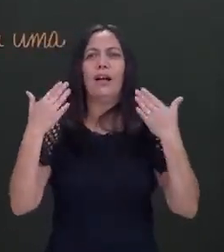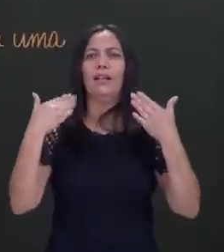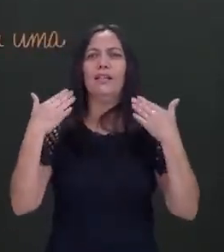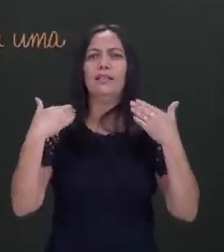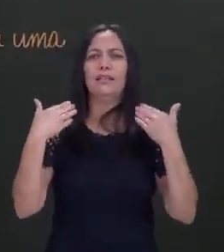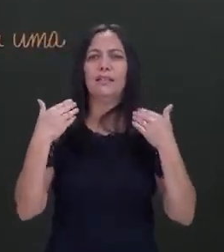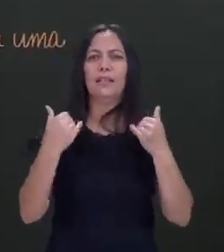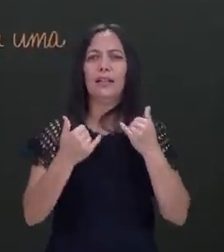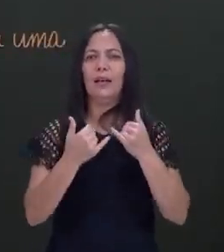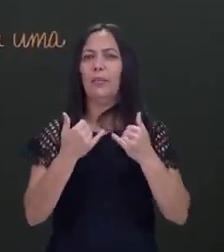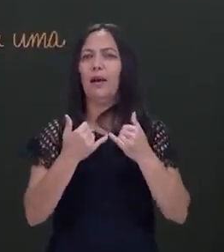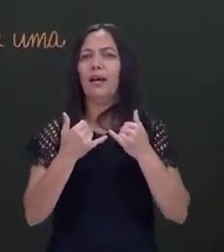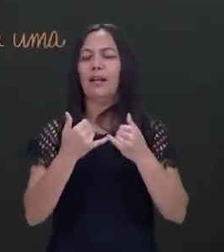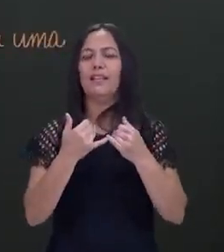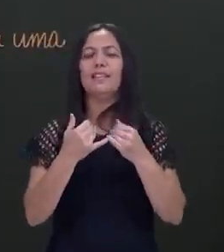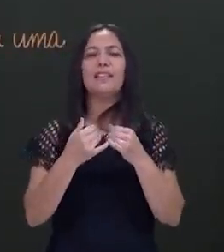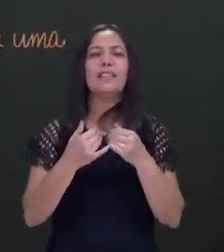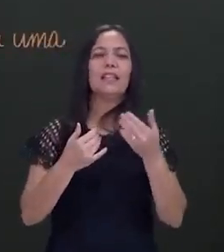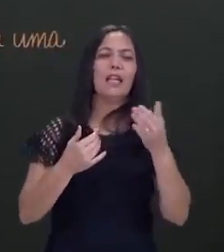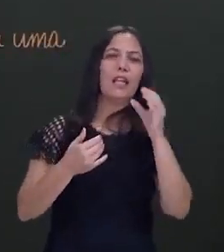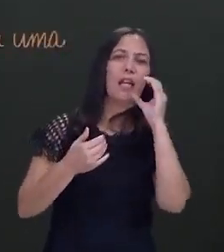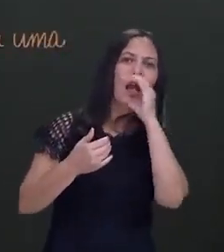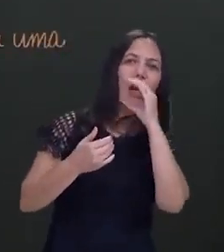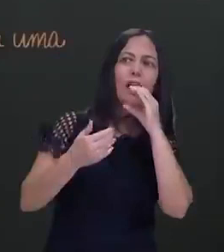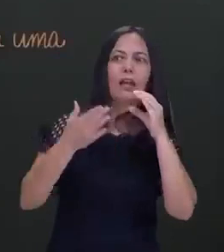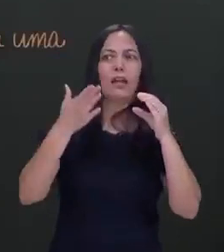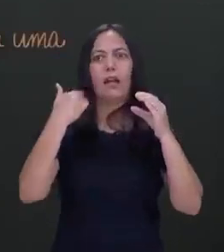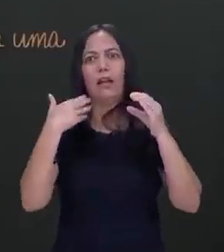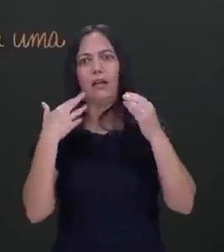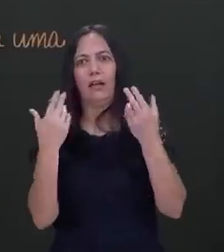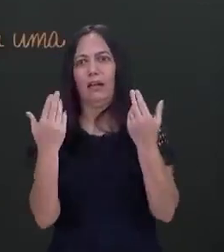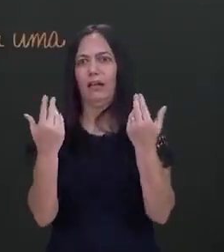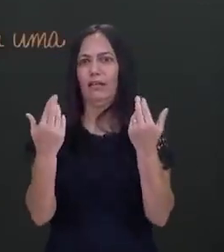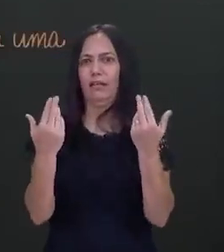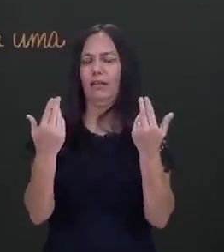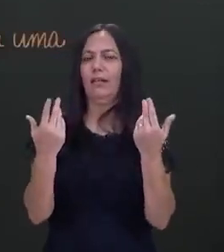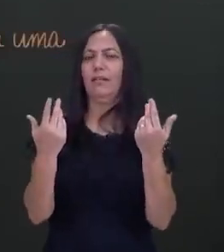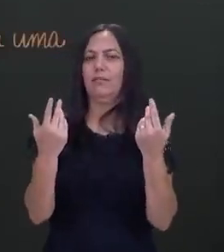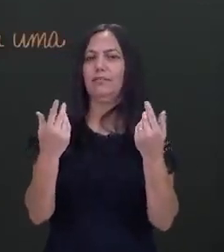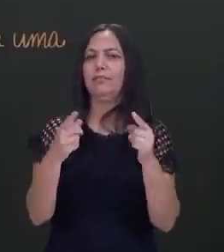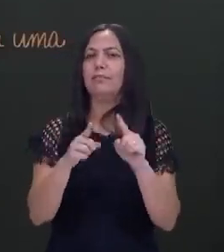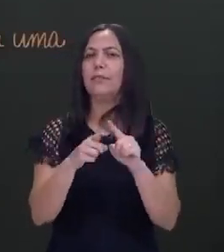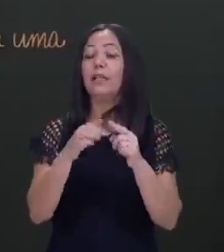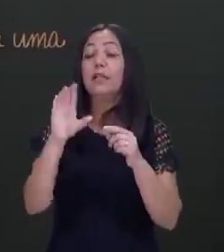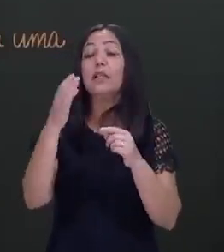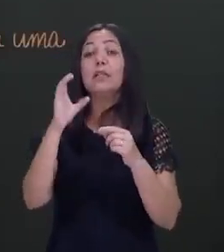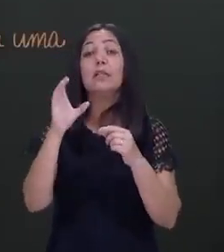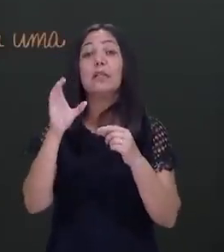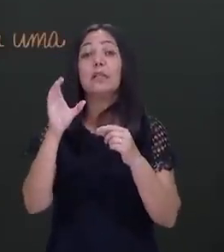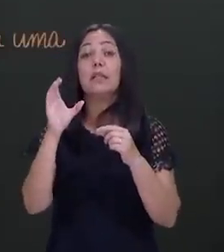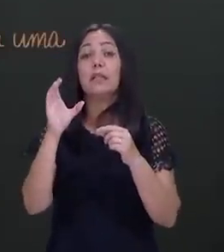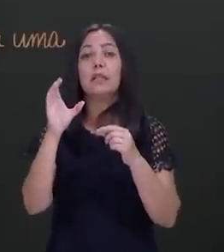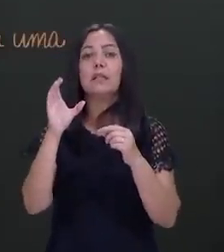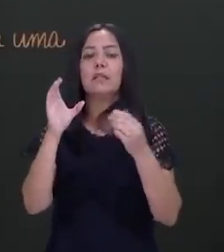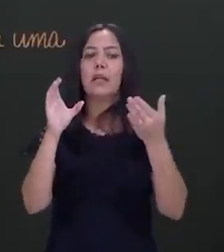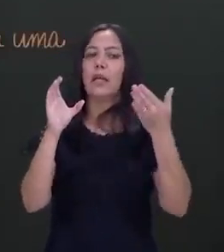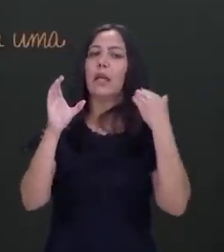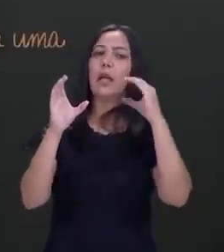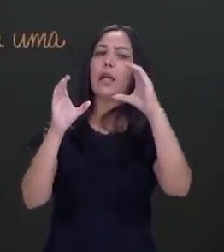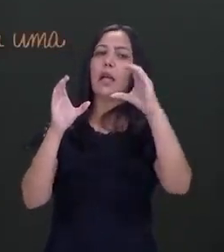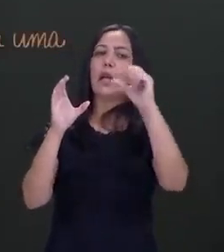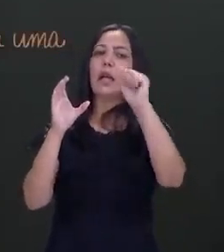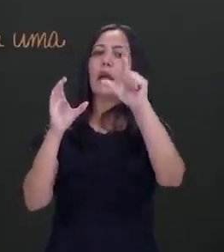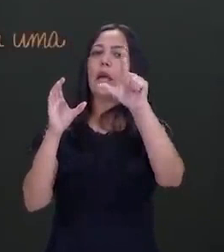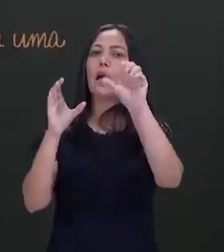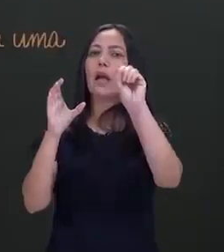muito calor. Como se fosse sinônimo. Lembra que quente, frio, não tem muita precisão científica? Em ciências, quando eu falo de calor,